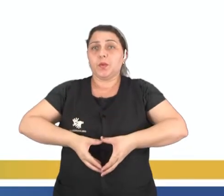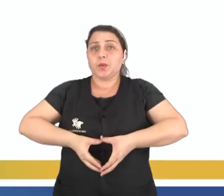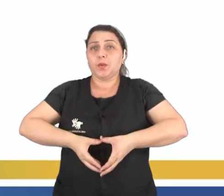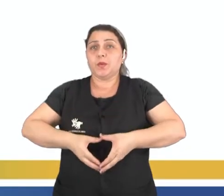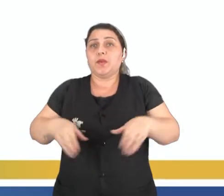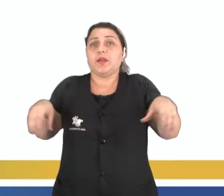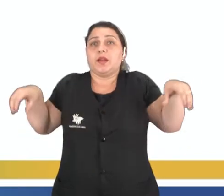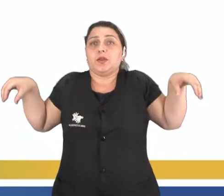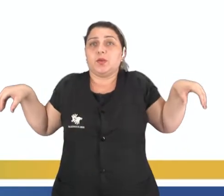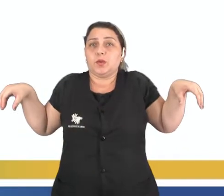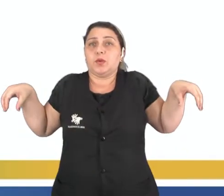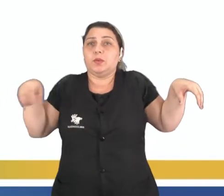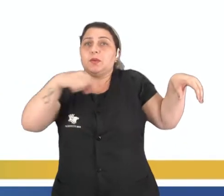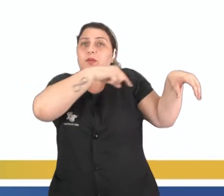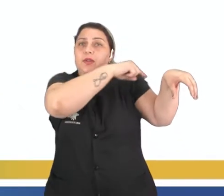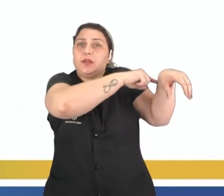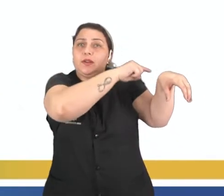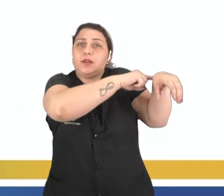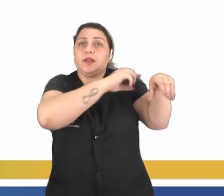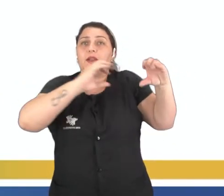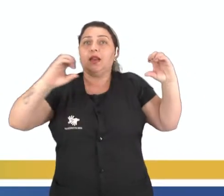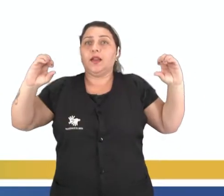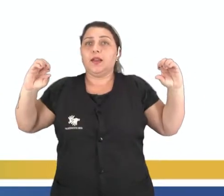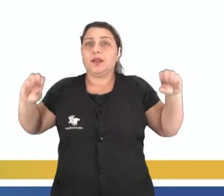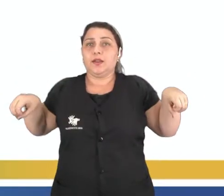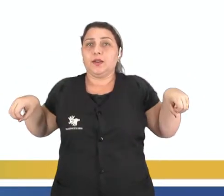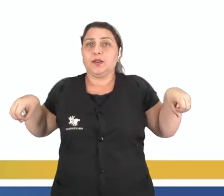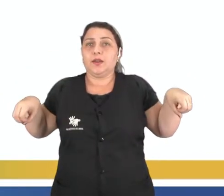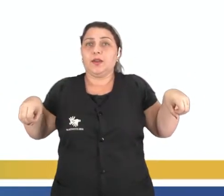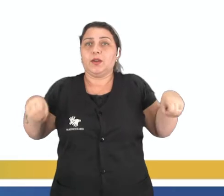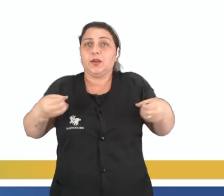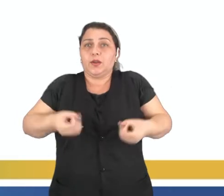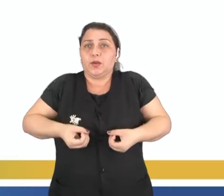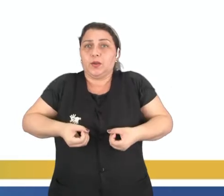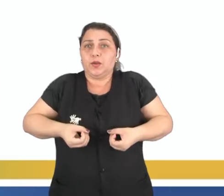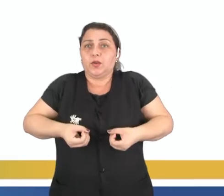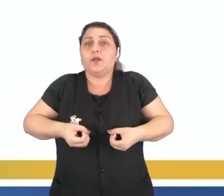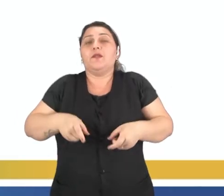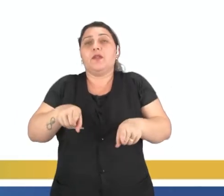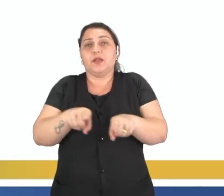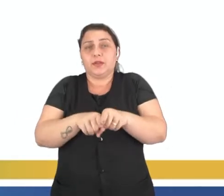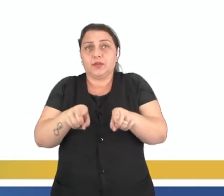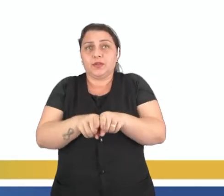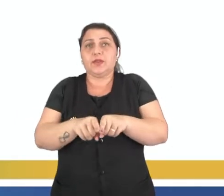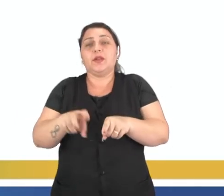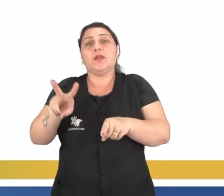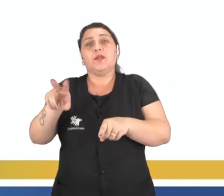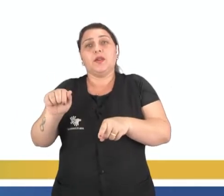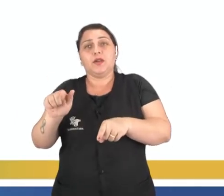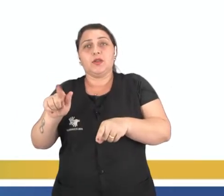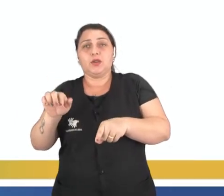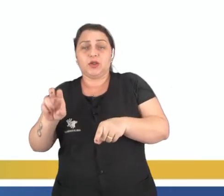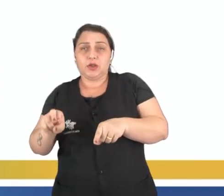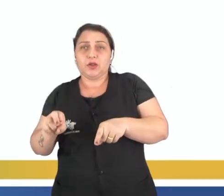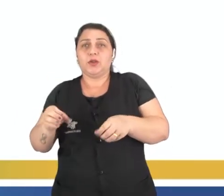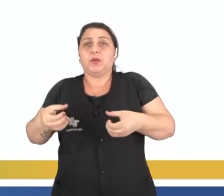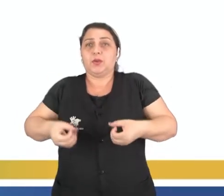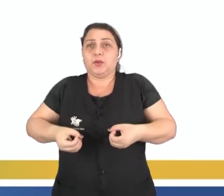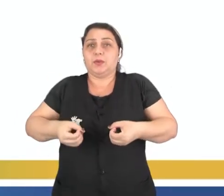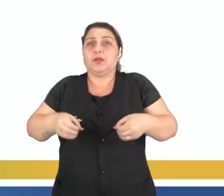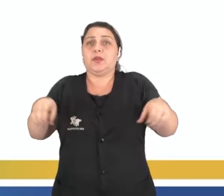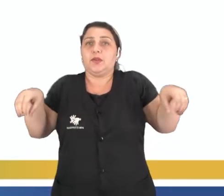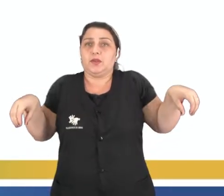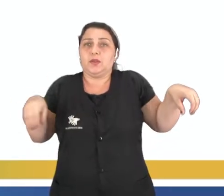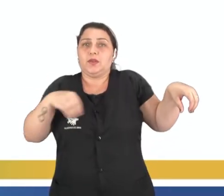tubas uterinas e os ovários. Se vocês perceberem a ordem que eu tô apresentando pra vocês, vagina, útero, tubas